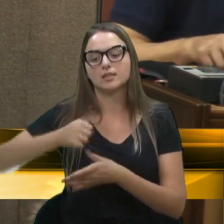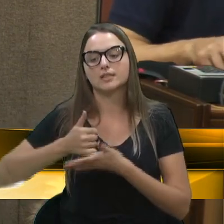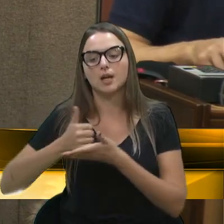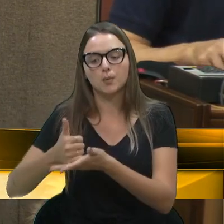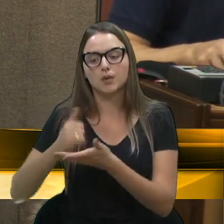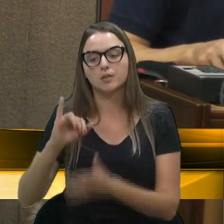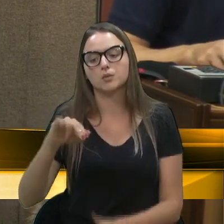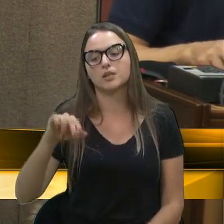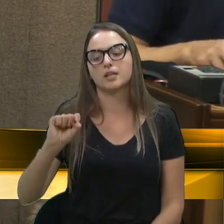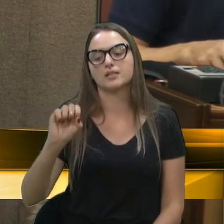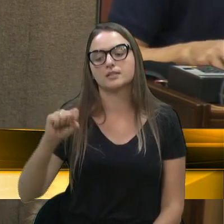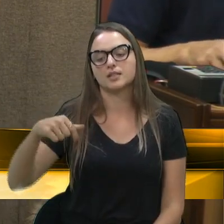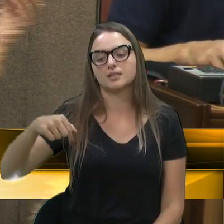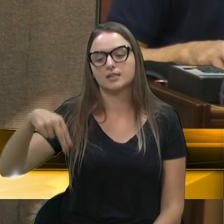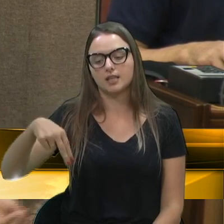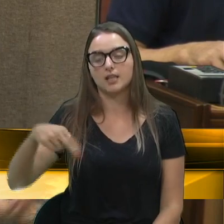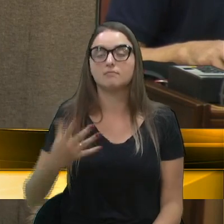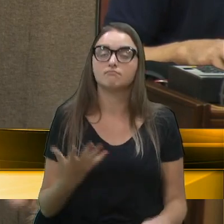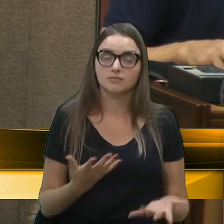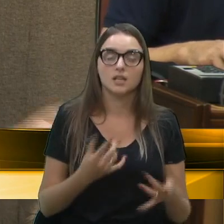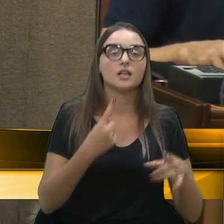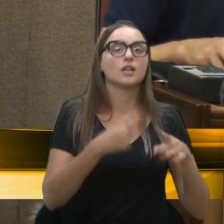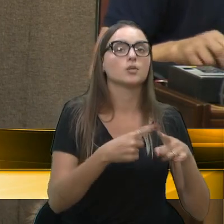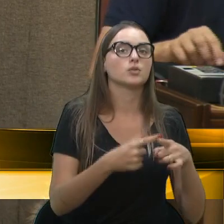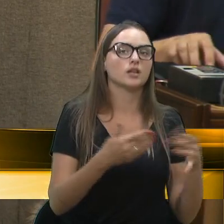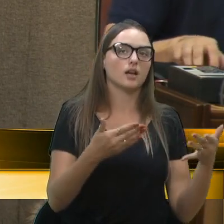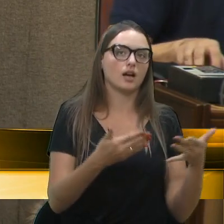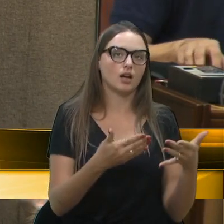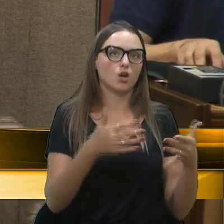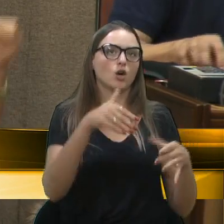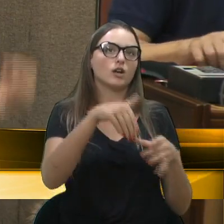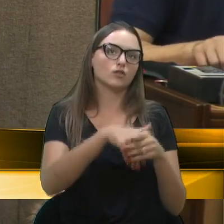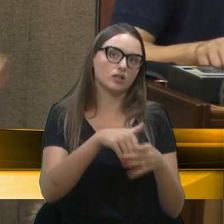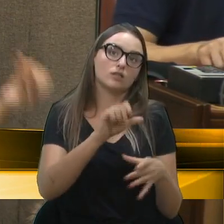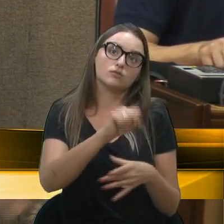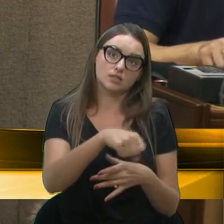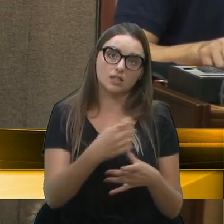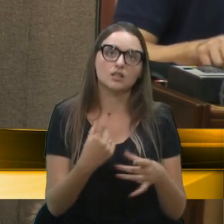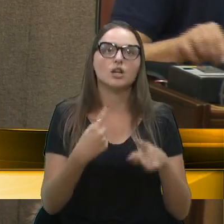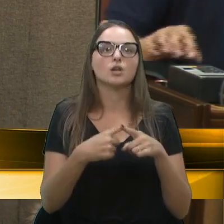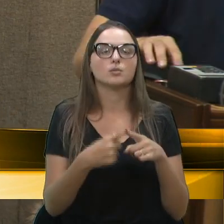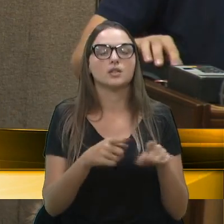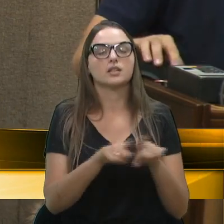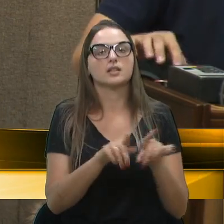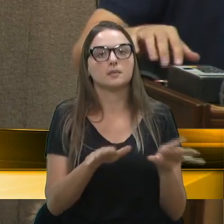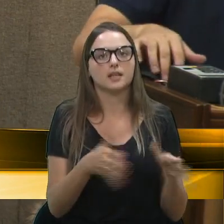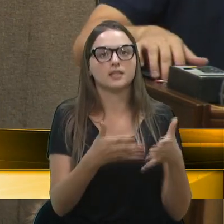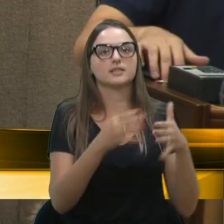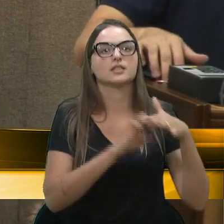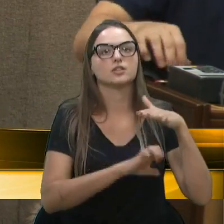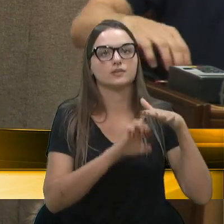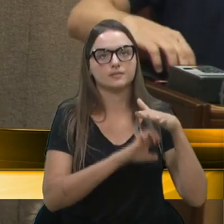ISSQN e por que isso foi votado favorável. Porque isso também incentiva as empresas.